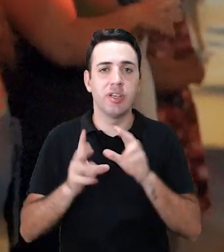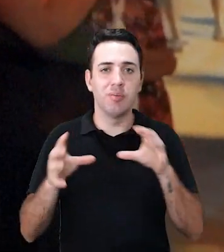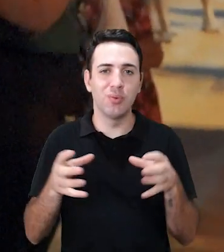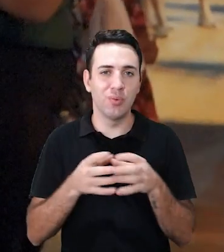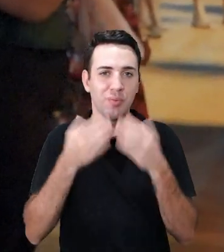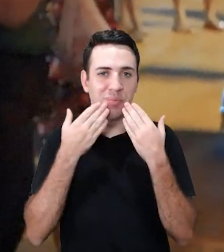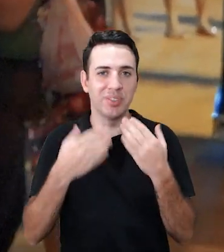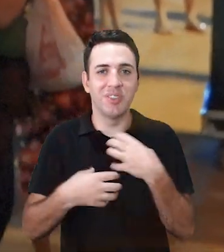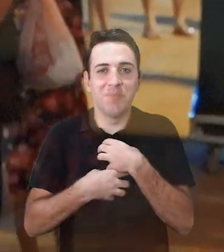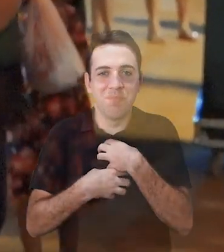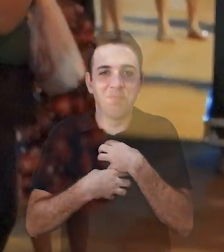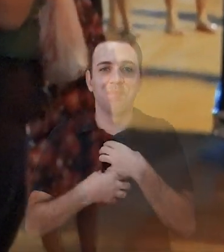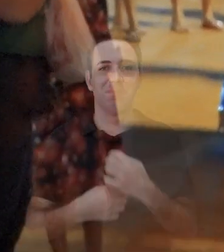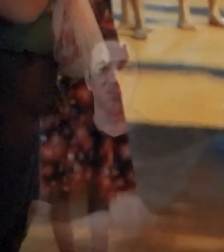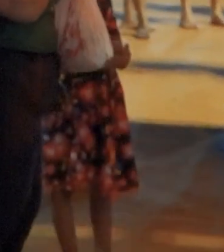eu estou junto aqui.